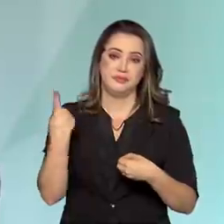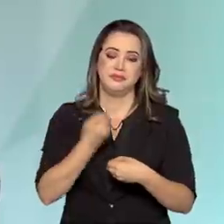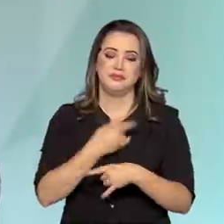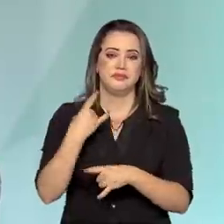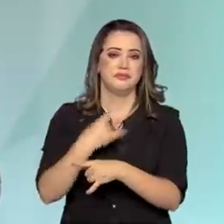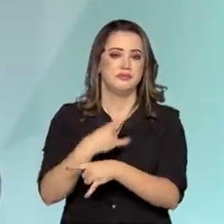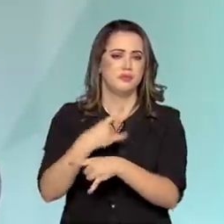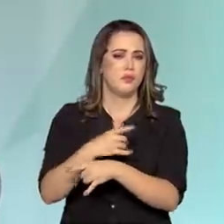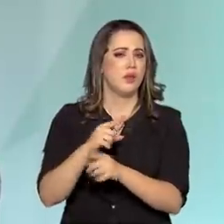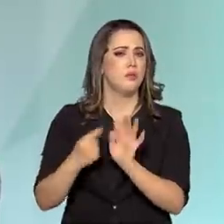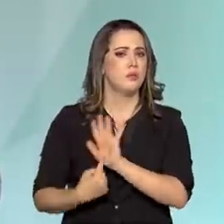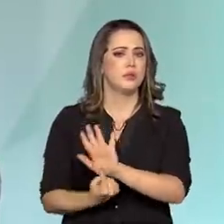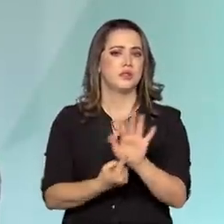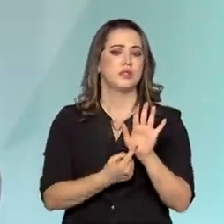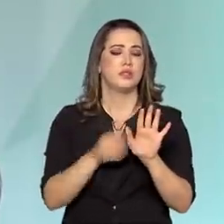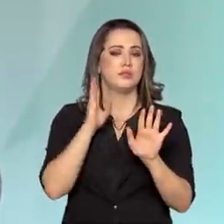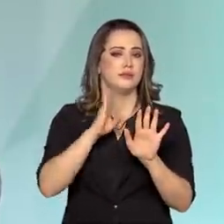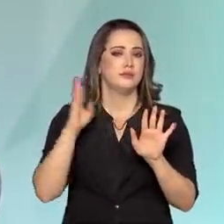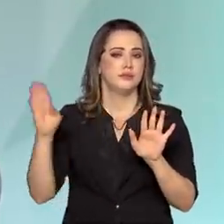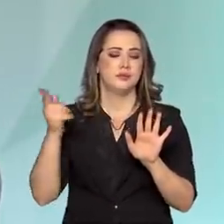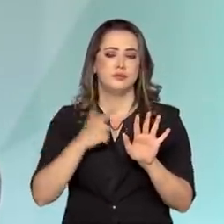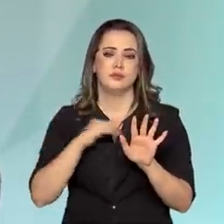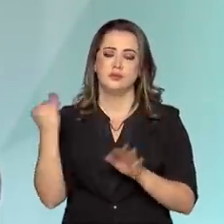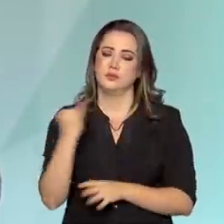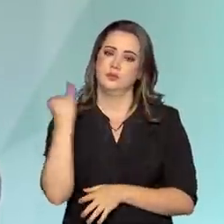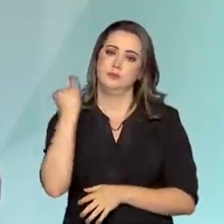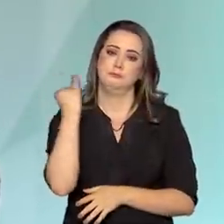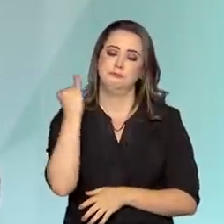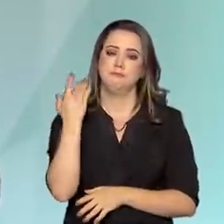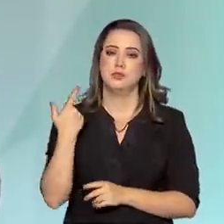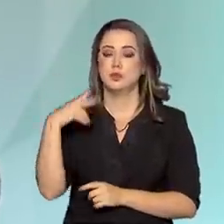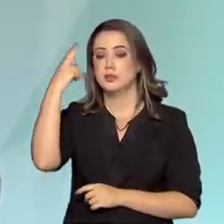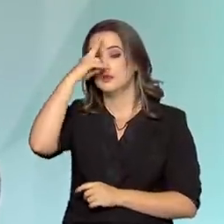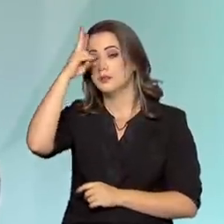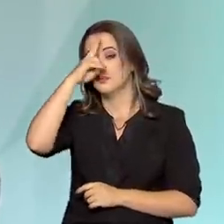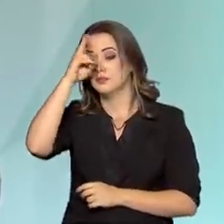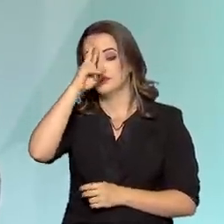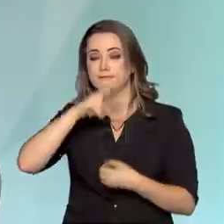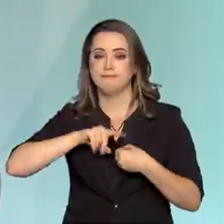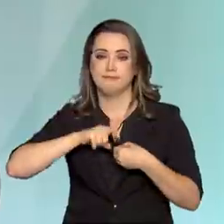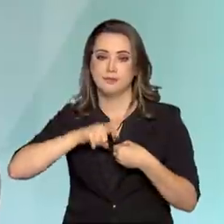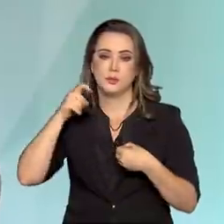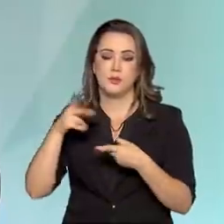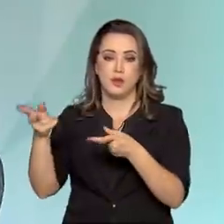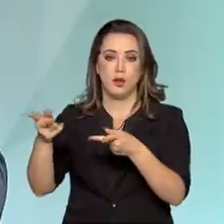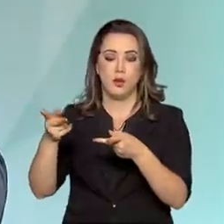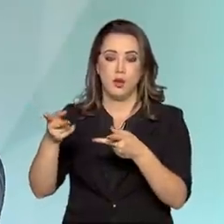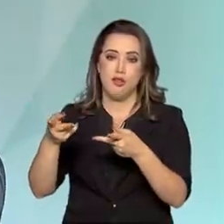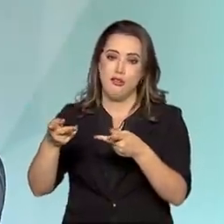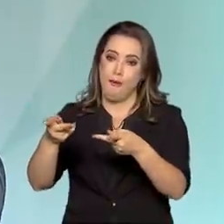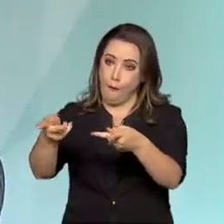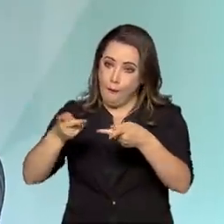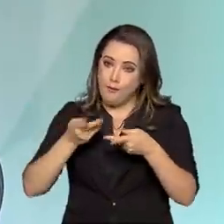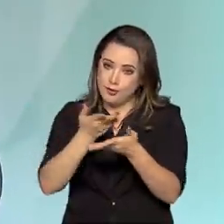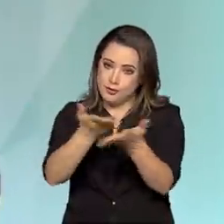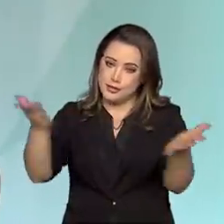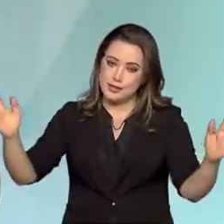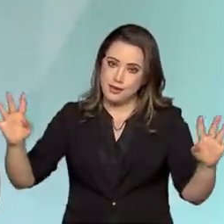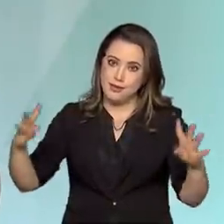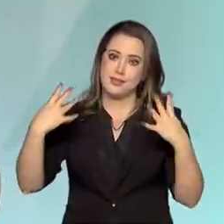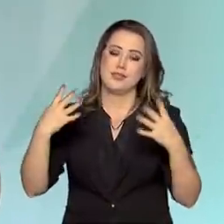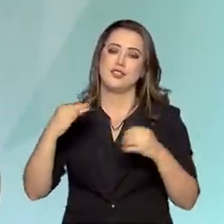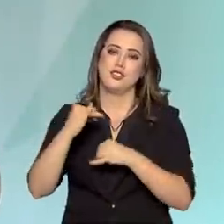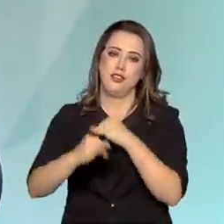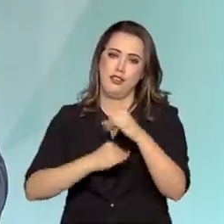mostrando o que o nosso acervo tem de importante para recordar a independência. Então, convido todos a assisti-las, é uma dessas minhas iniciativas